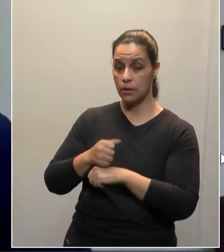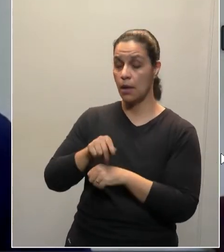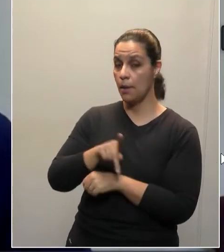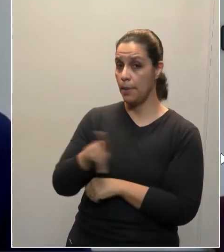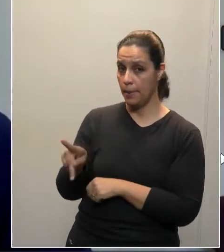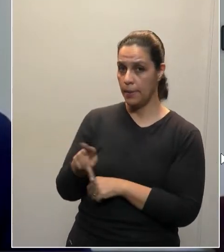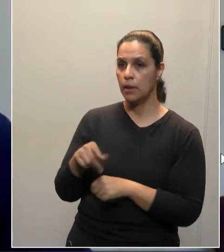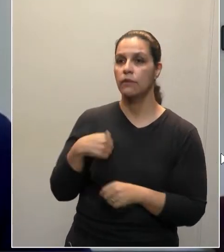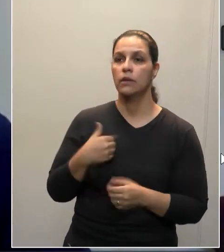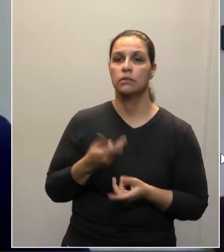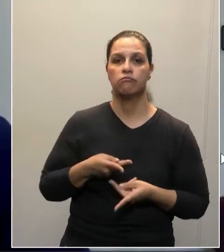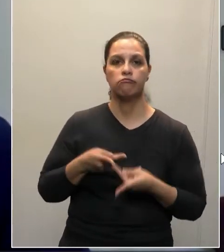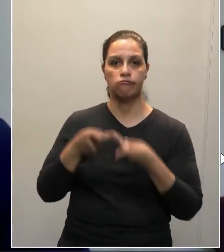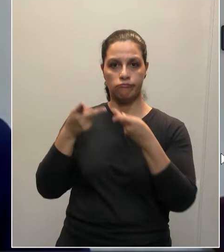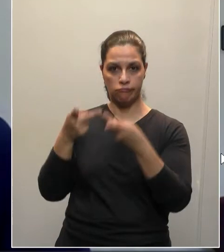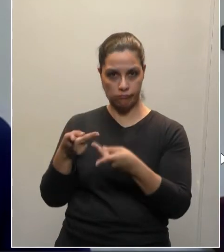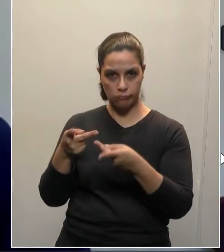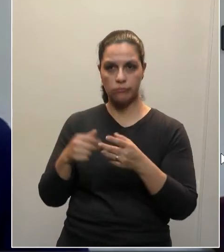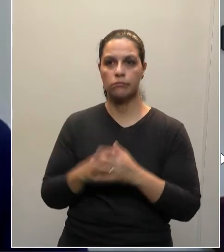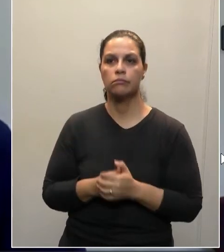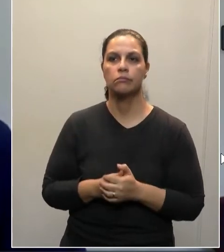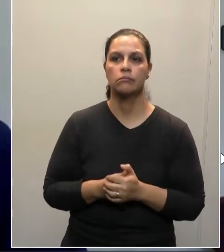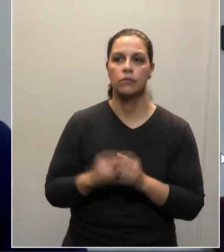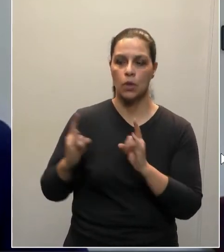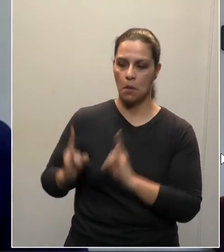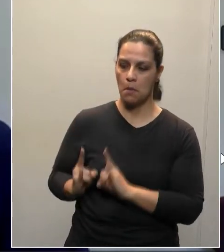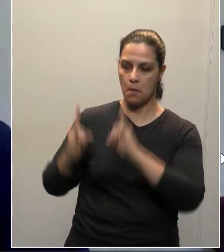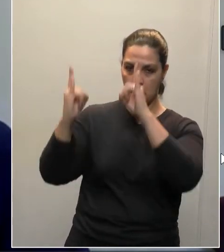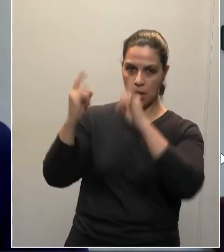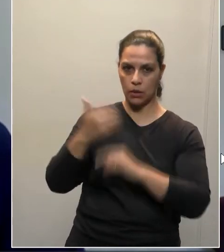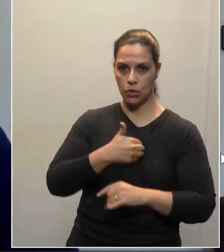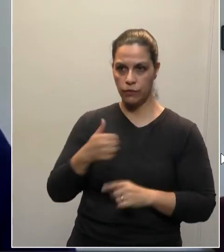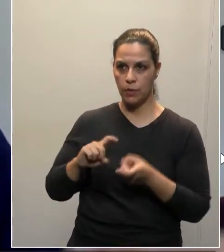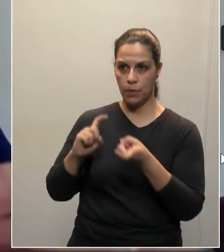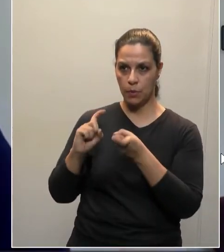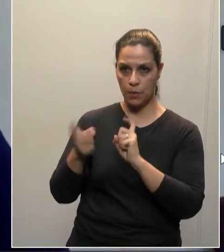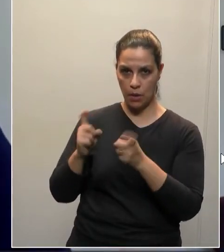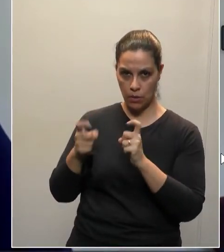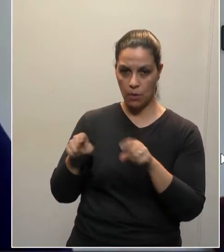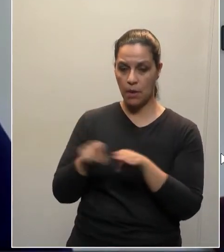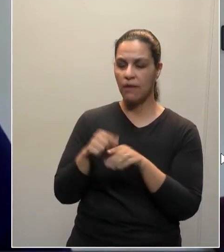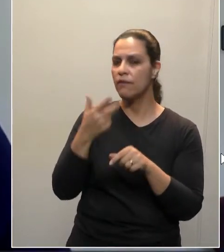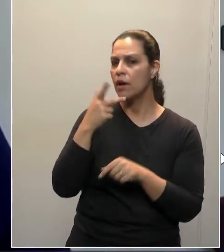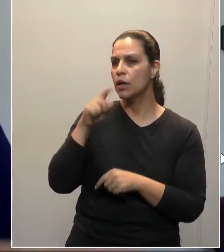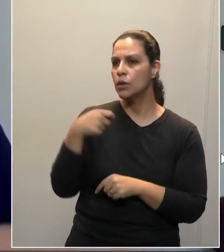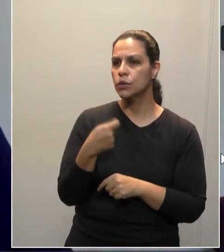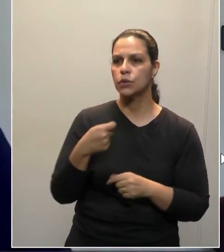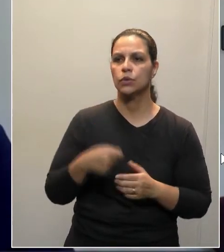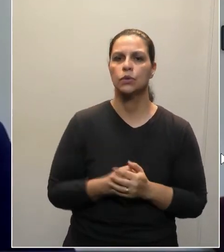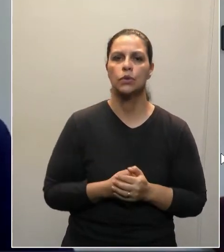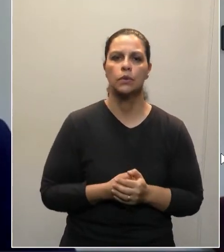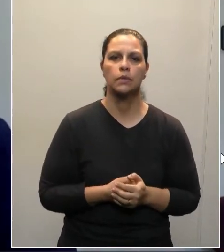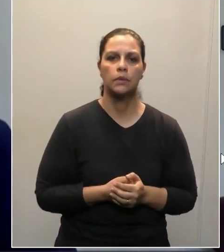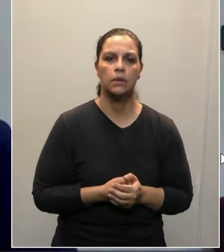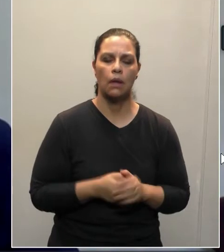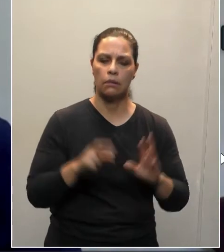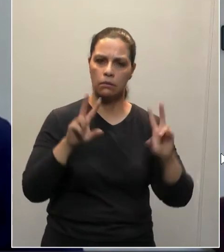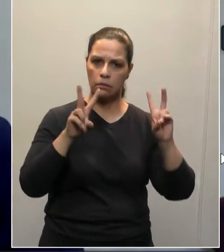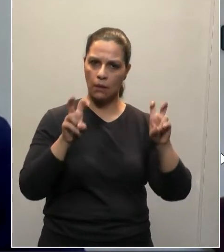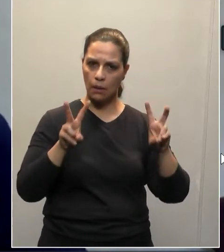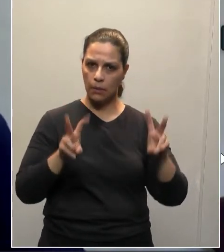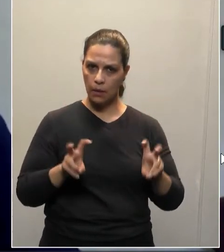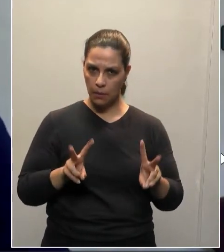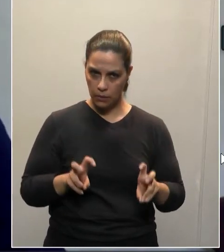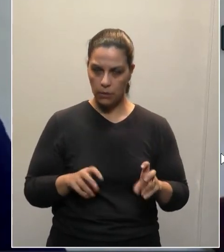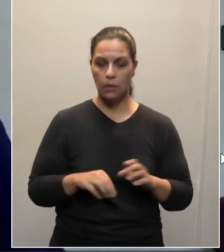PP será recebida no Palácio Iguaçu para uma reunião, para tratar de vários temas, destacando aqui